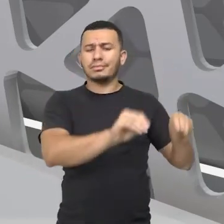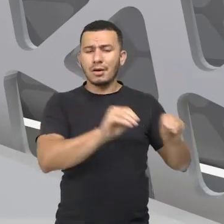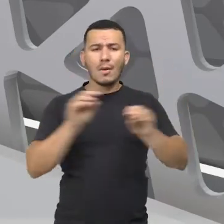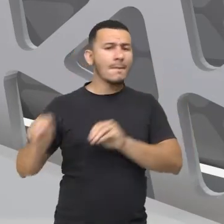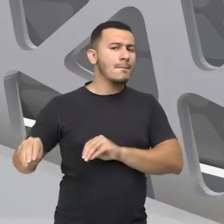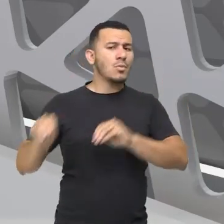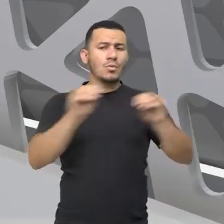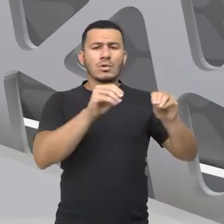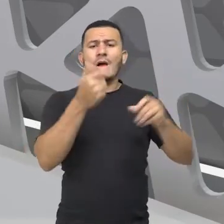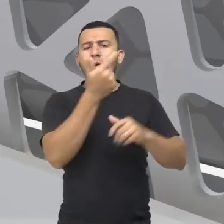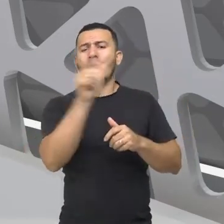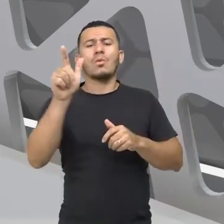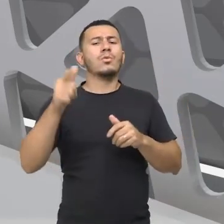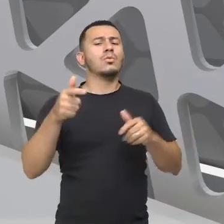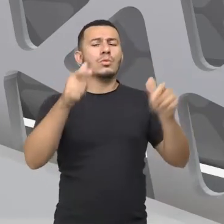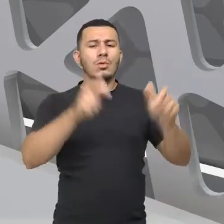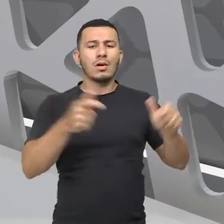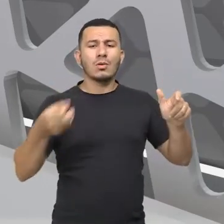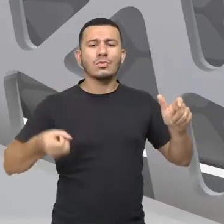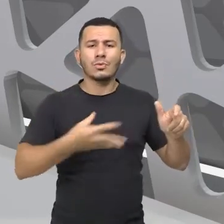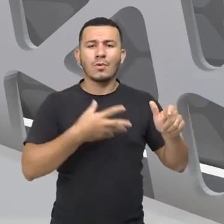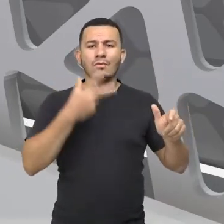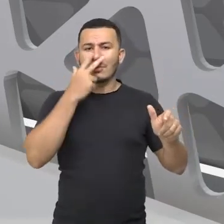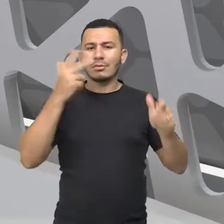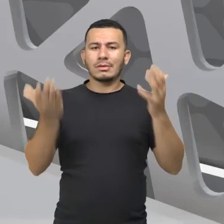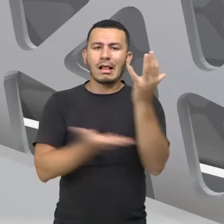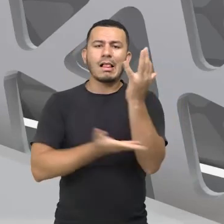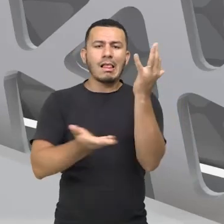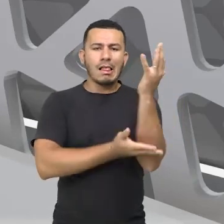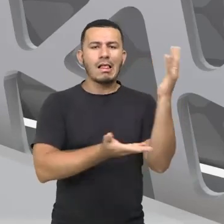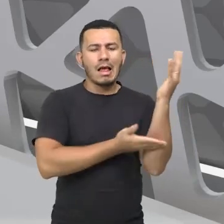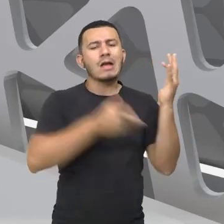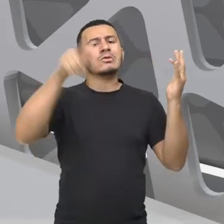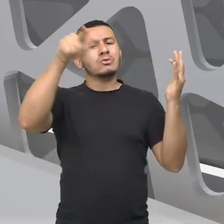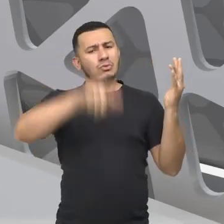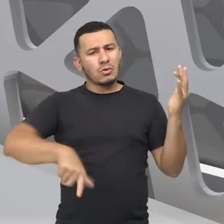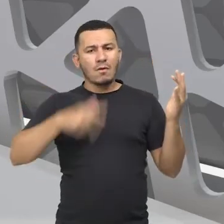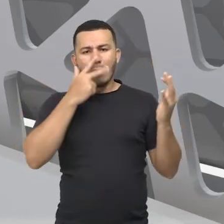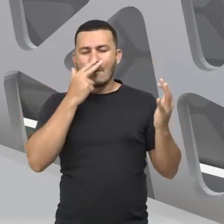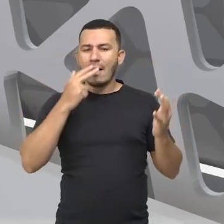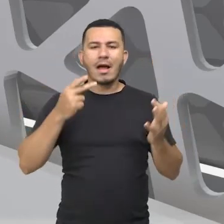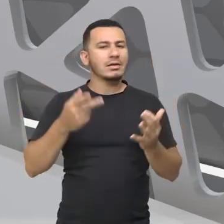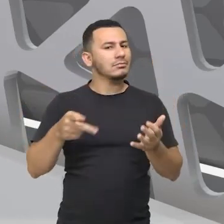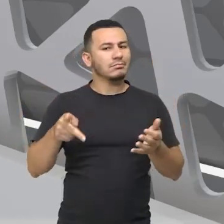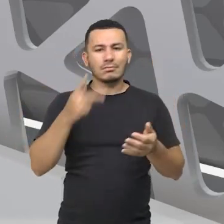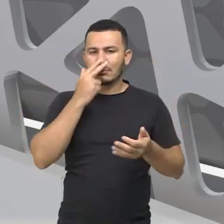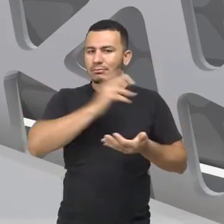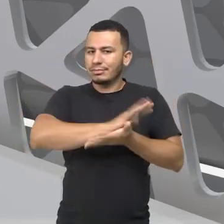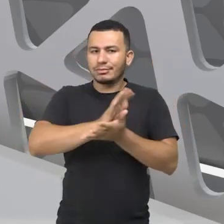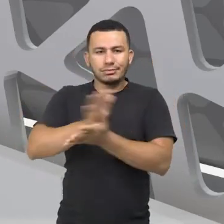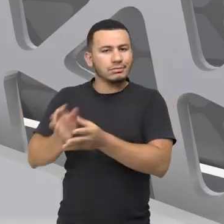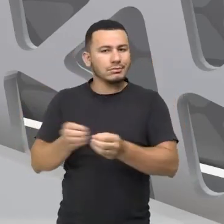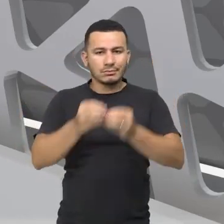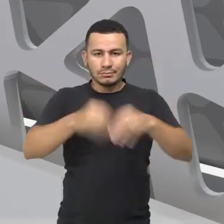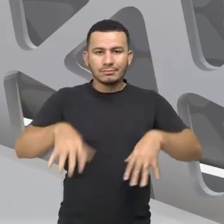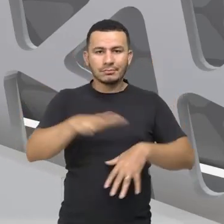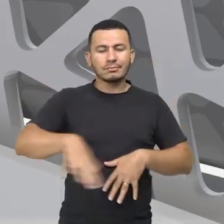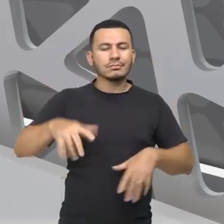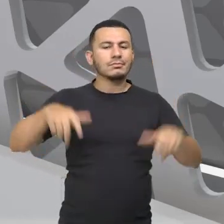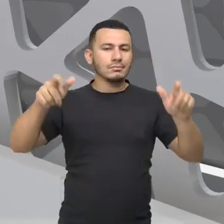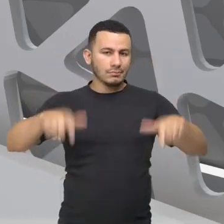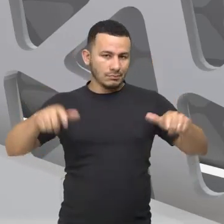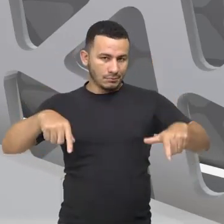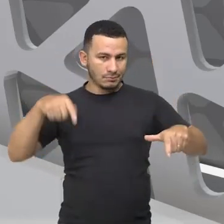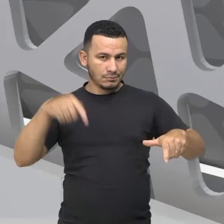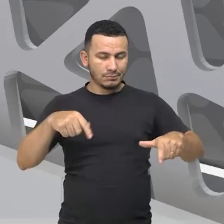deslocar para o novo local, vão ter que desmatar o novo local também. Então, de novo, uma perda da biodiversidade do local que